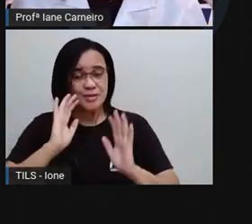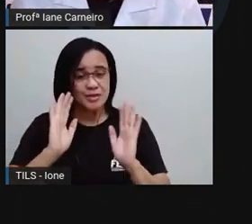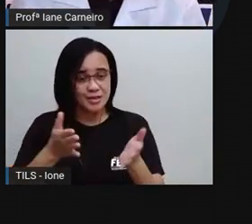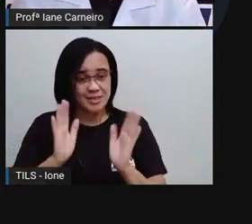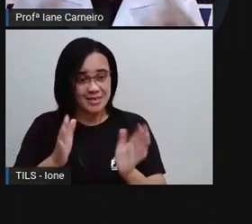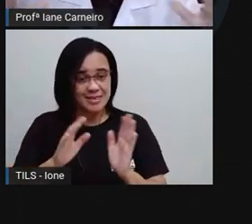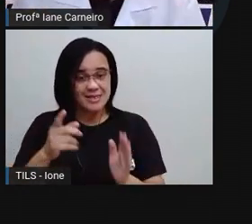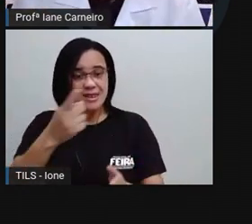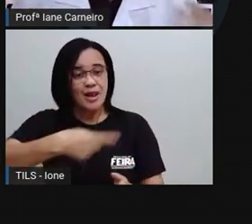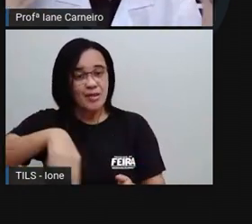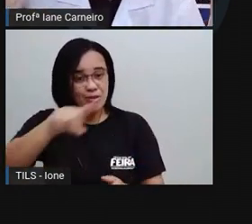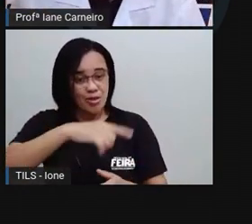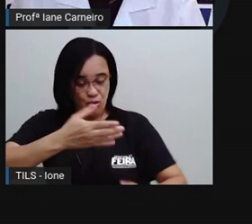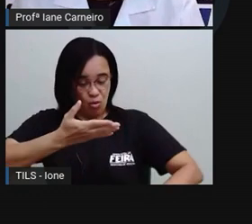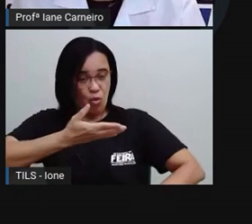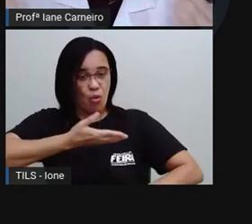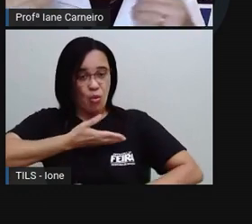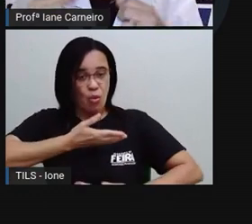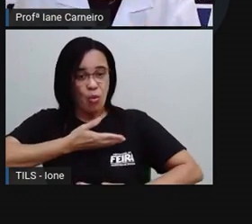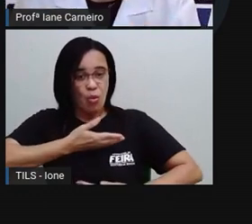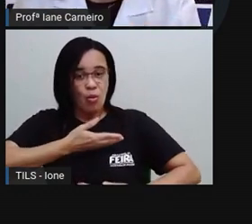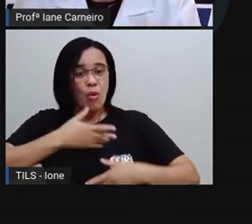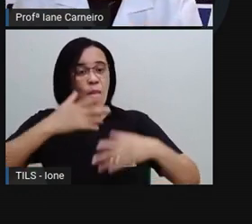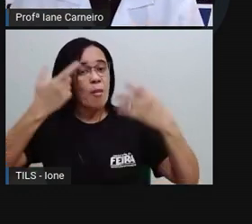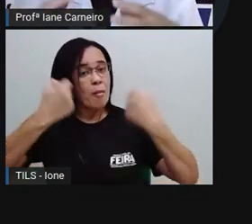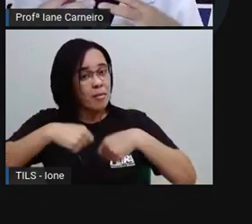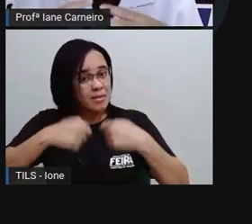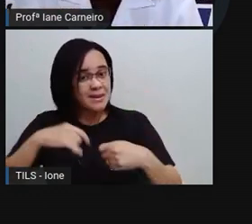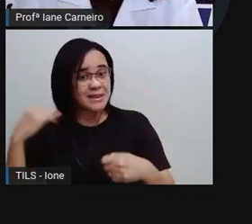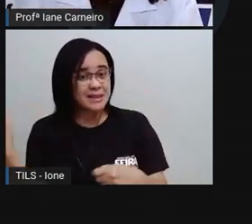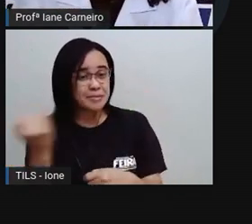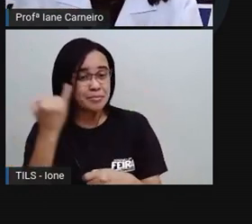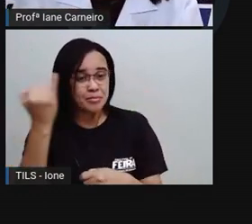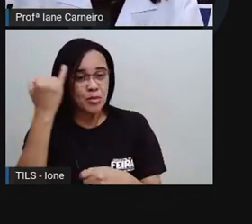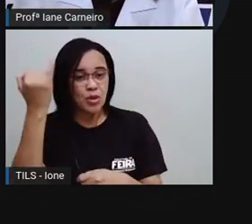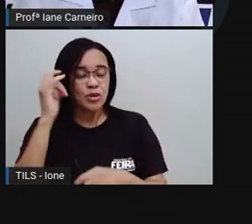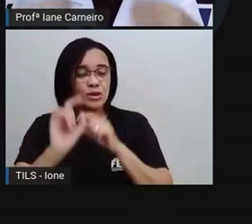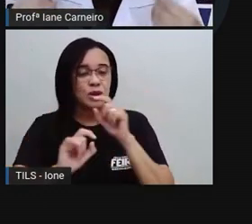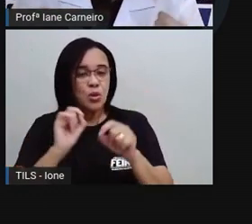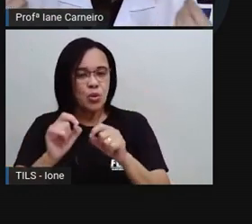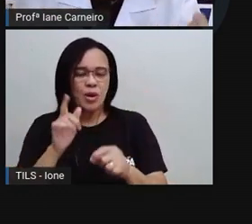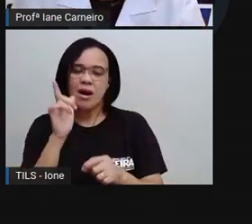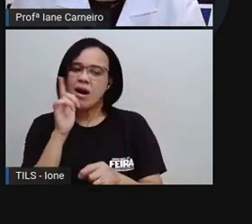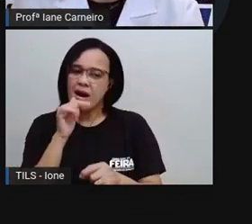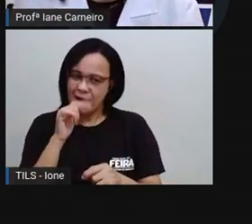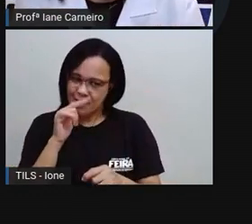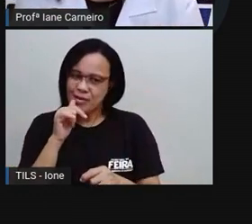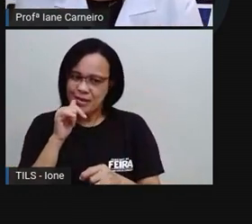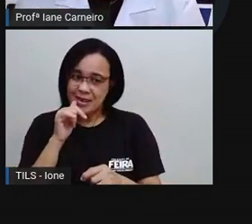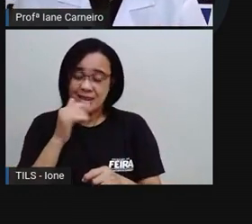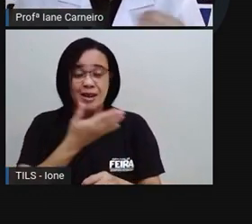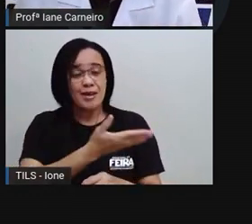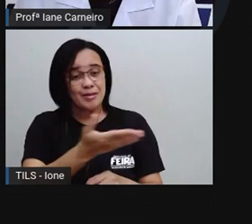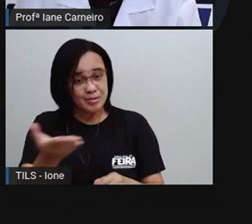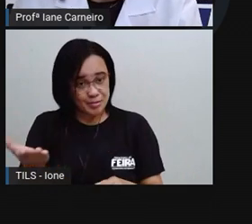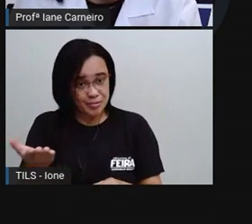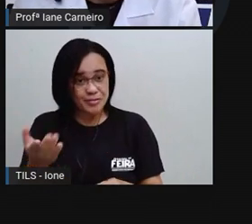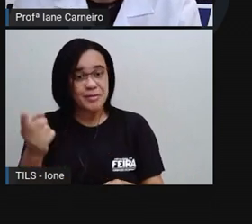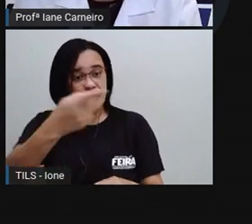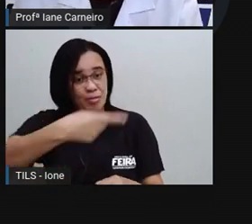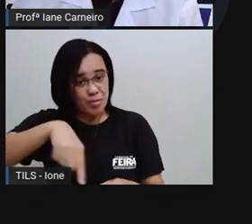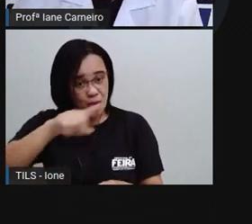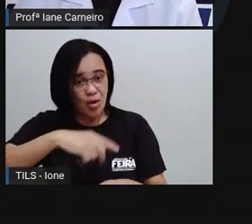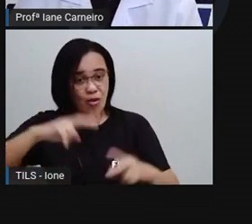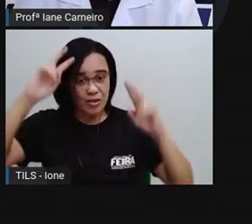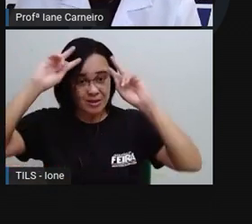vivos, de modo geral, precisam de água. E os seres humanos precisam também de água. E sabe por quê?